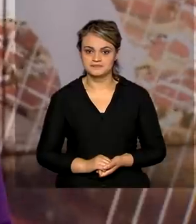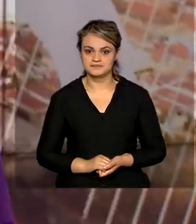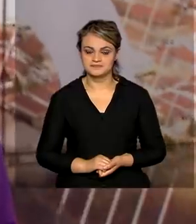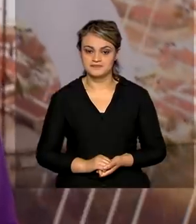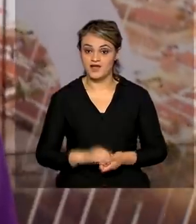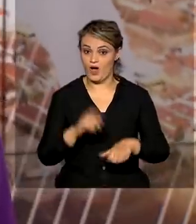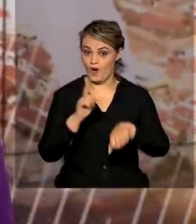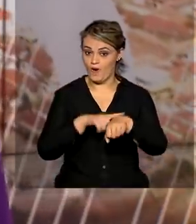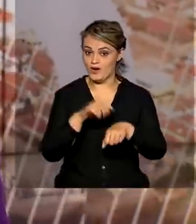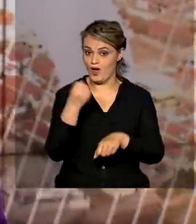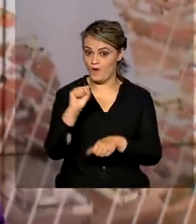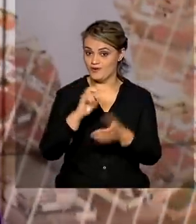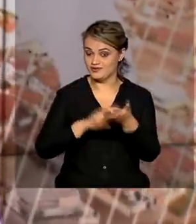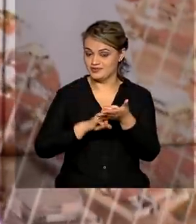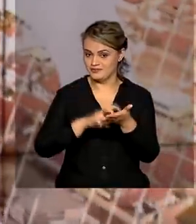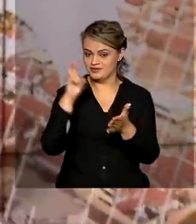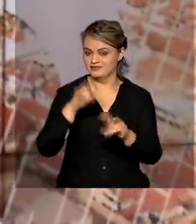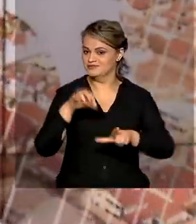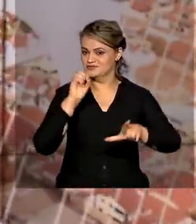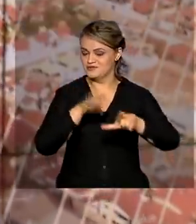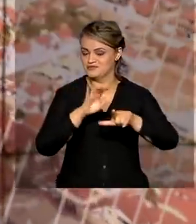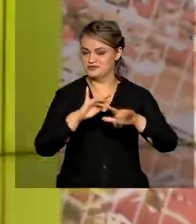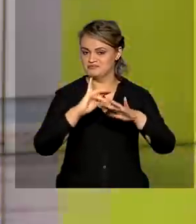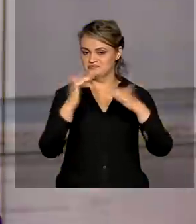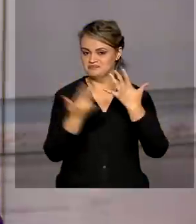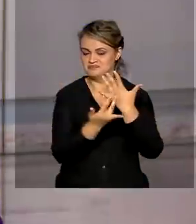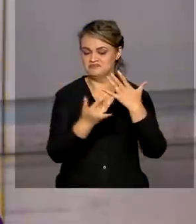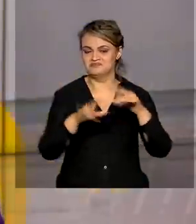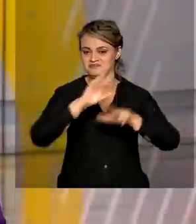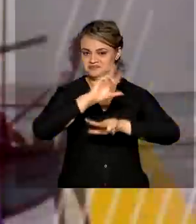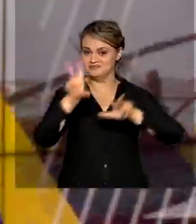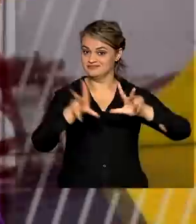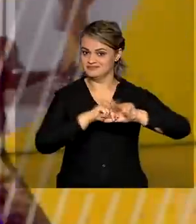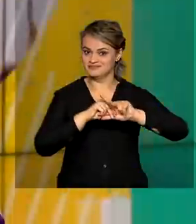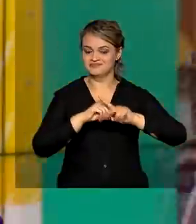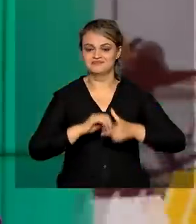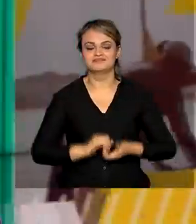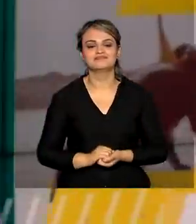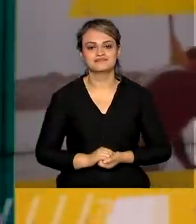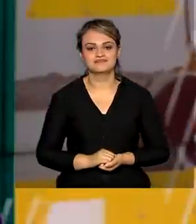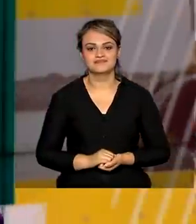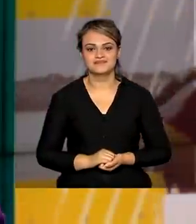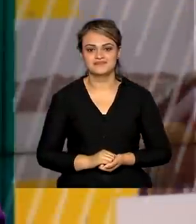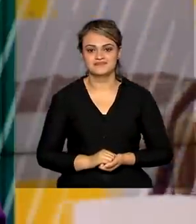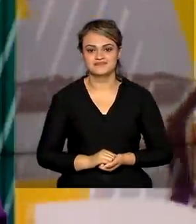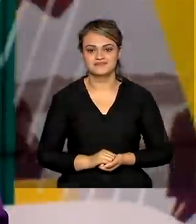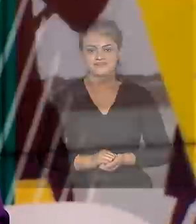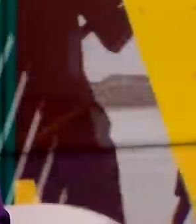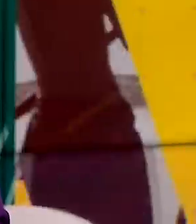Agora são 8 horas da manhã, nós estamos ao vivo também pelas redes sociais da TV Brasil.